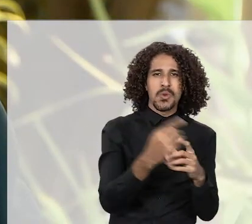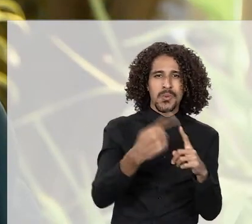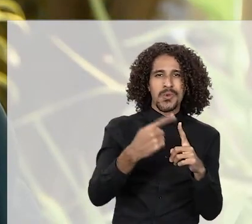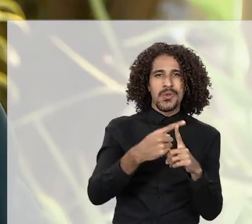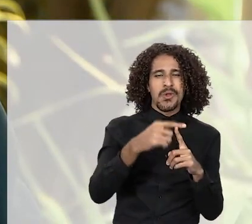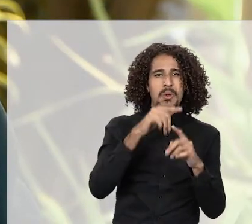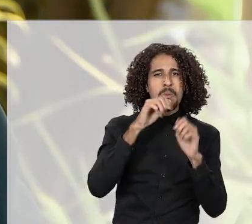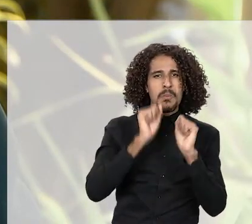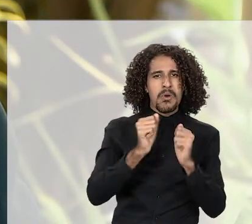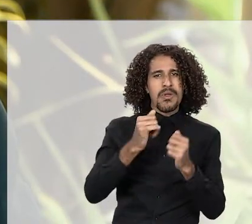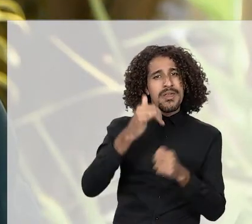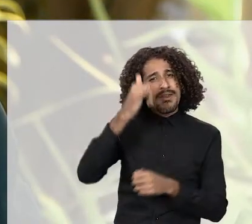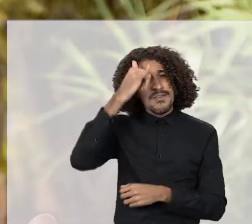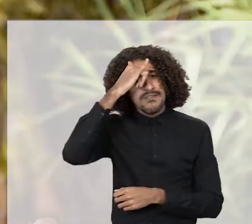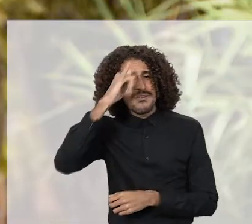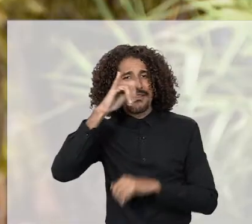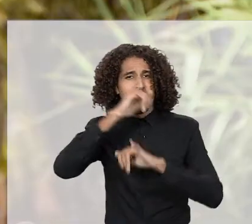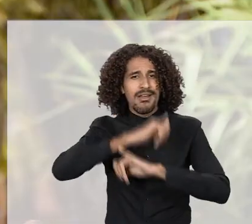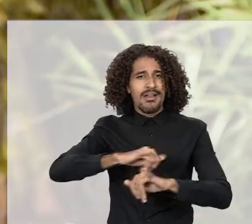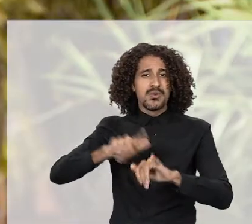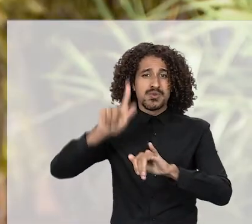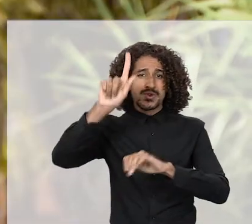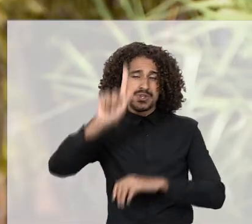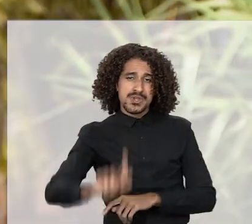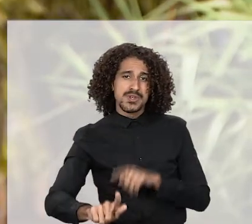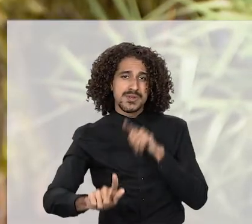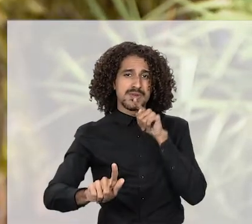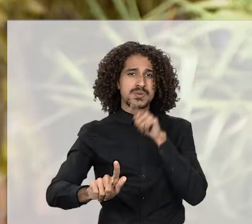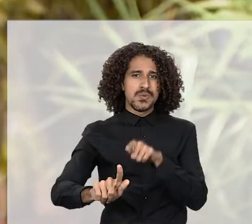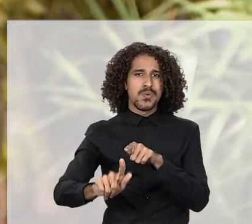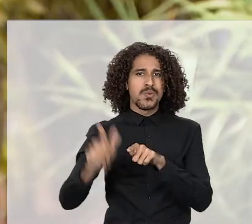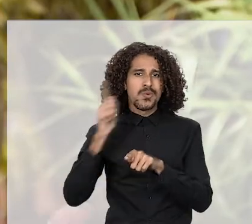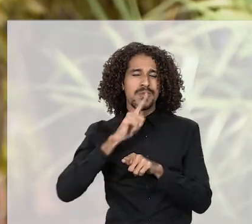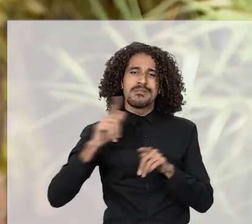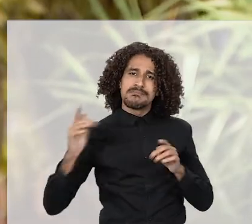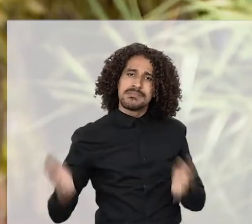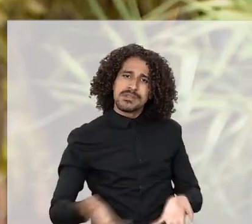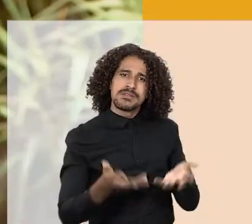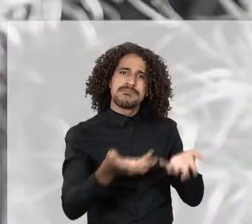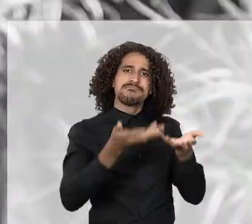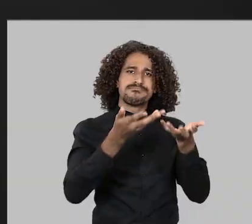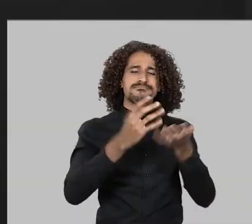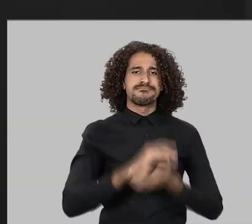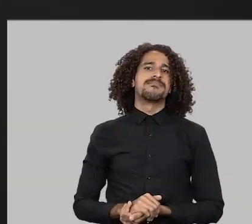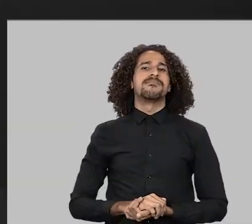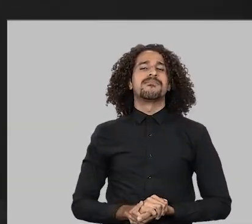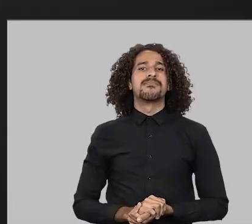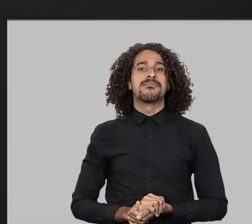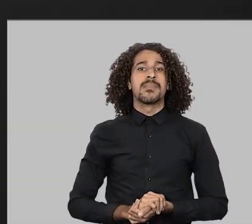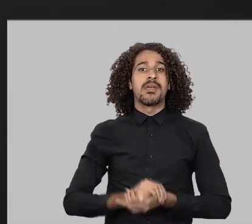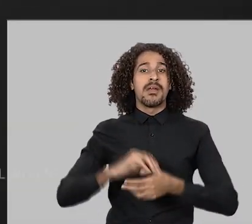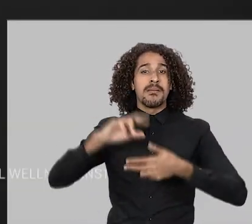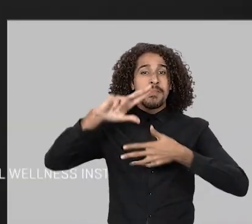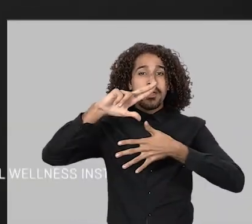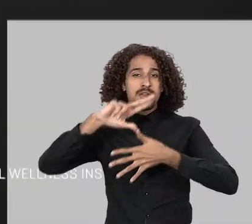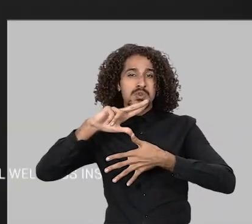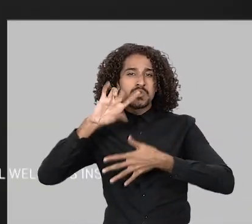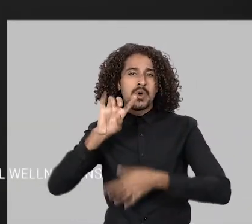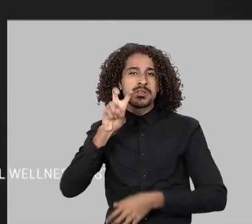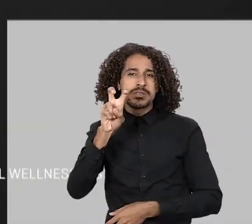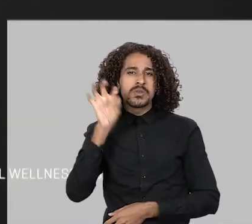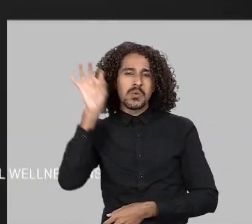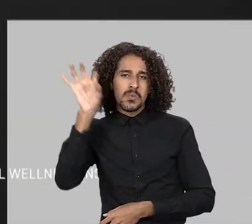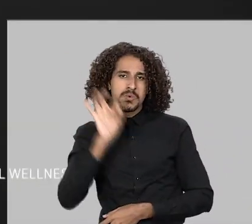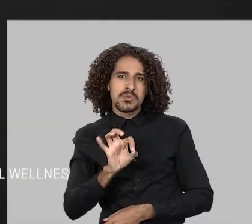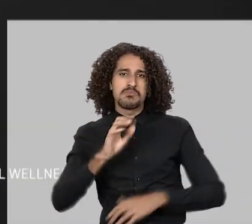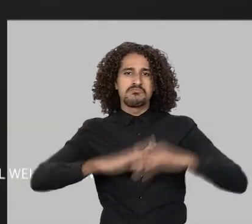porque isso poderá inibir o gestor a promover esse tipo de ação. Na América Latina, apenas 5